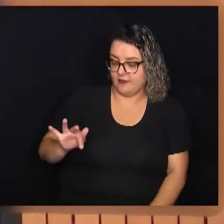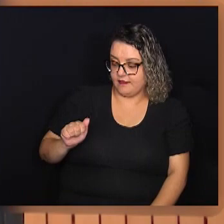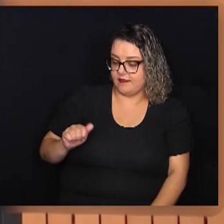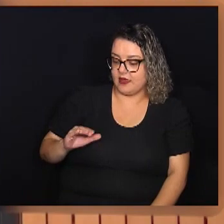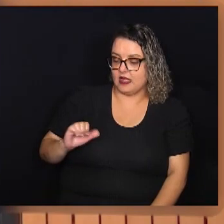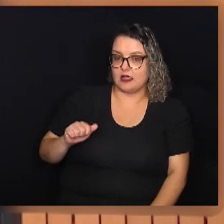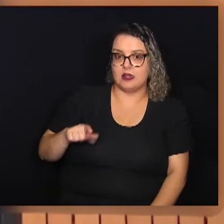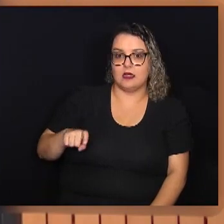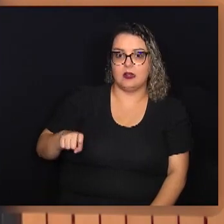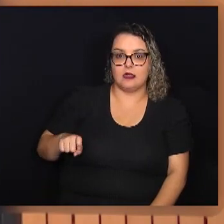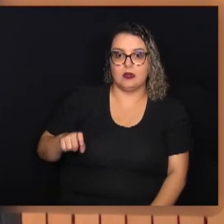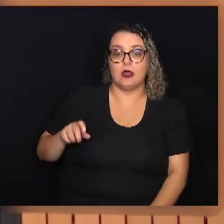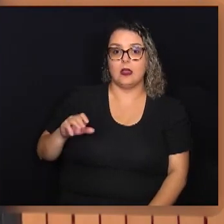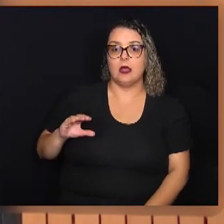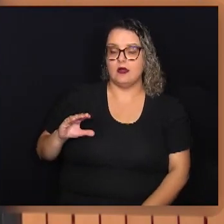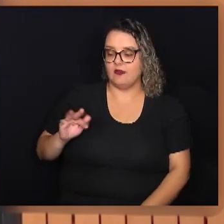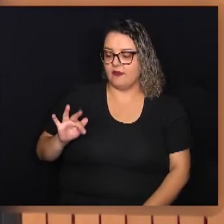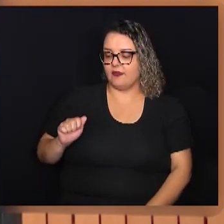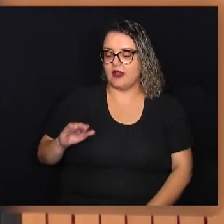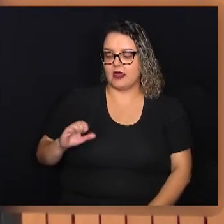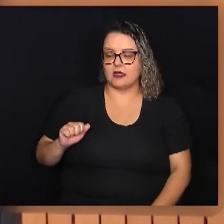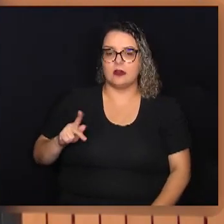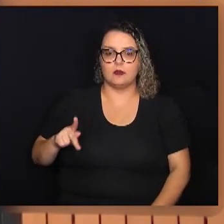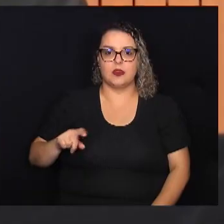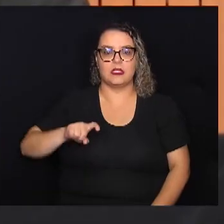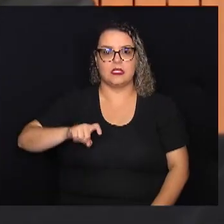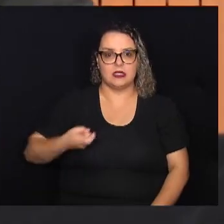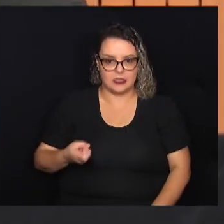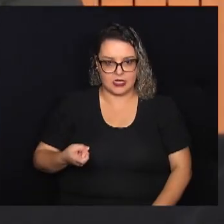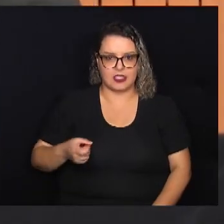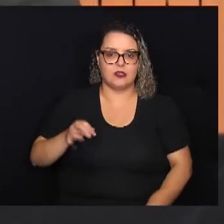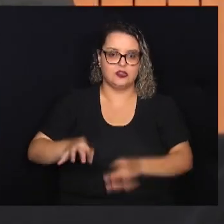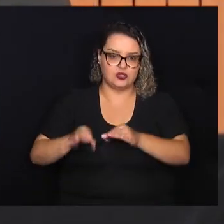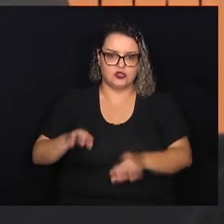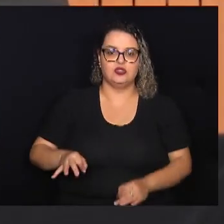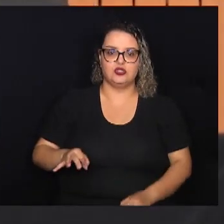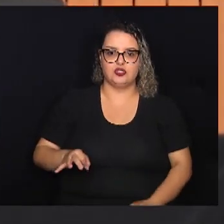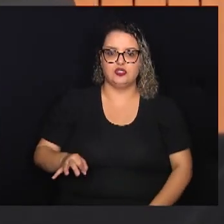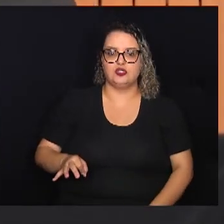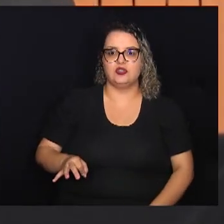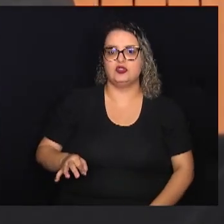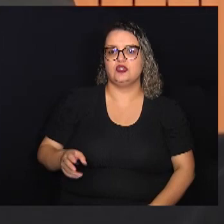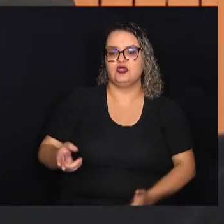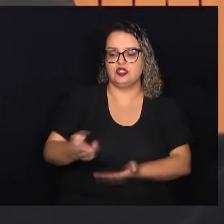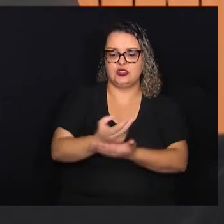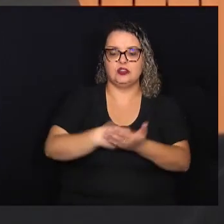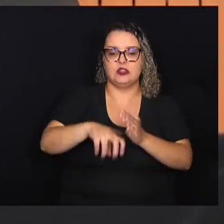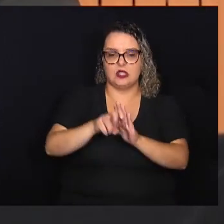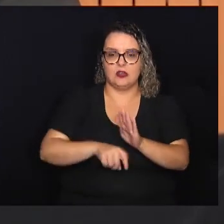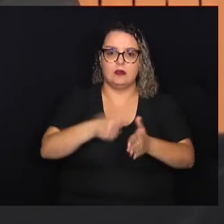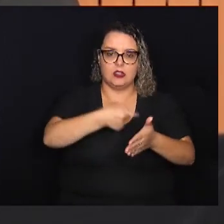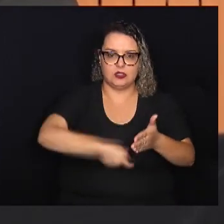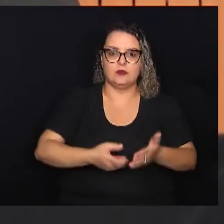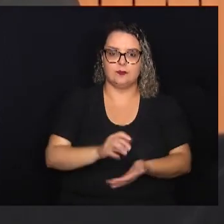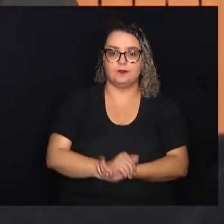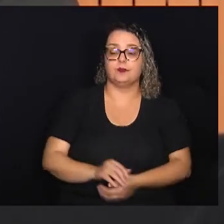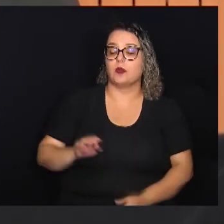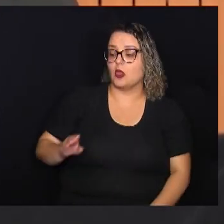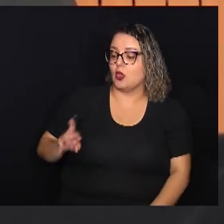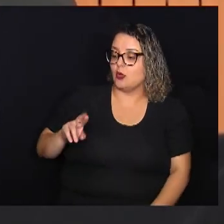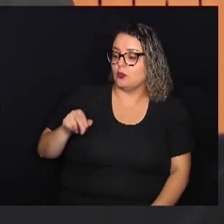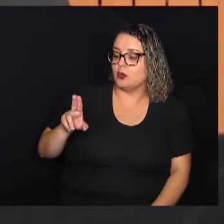-juiz do Tribunal de Impostos e Taxas de São Paulo. Bruno é especialista em finanças corporativas pela